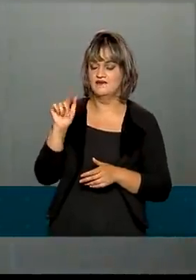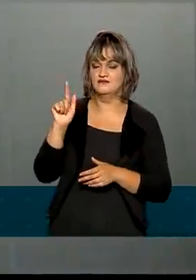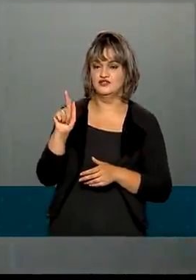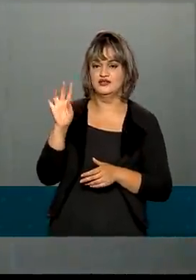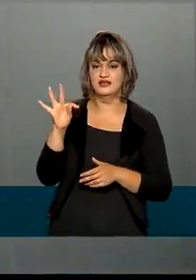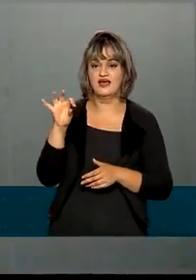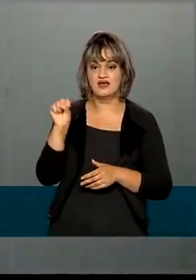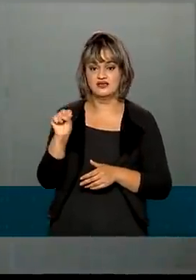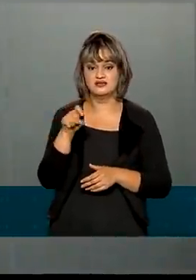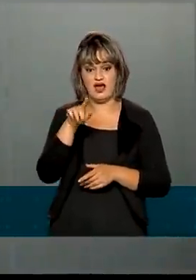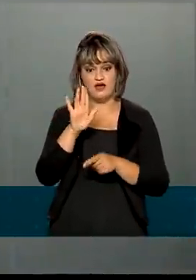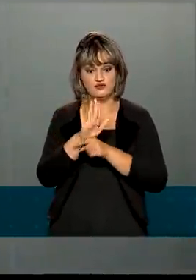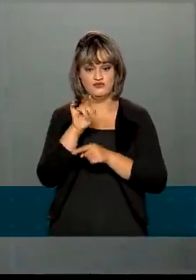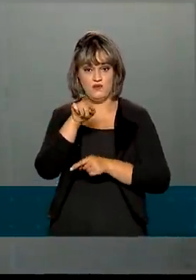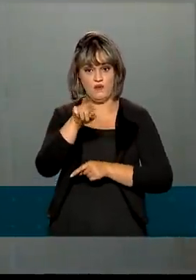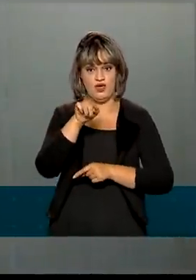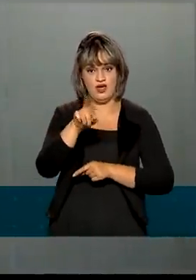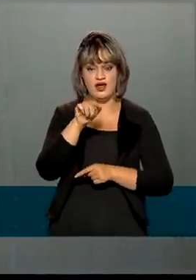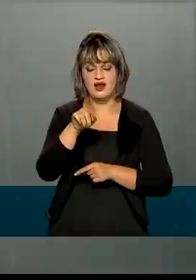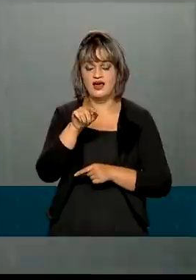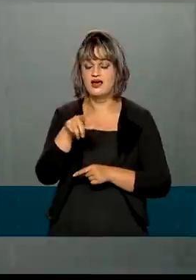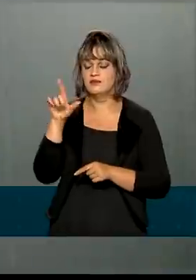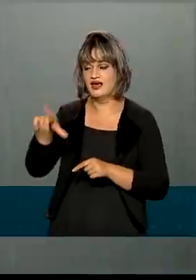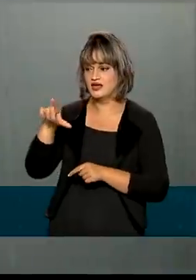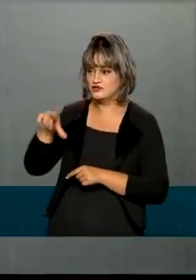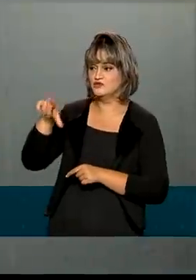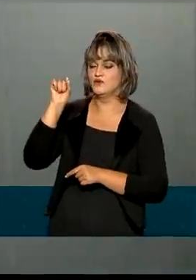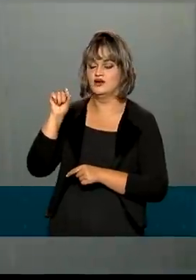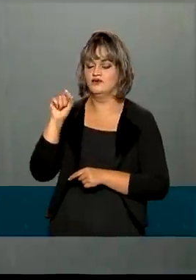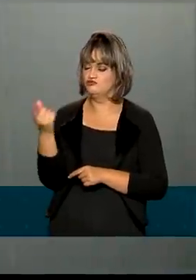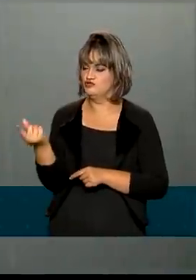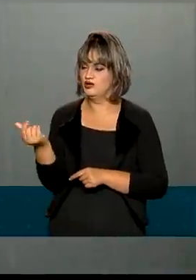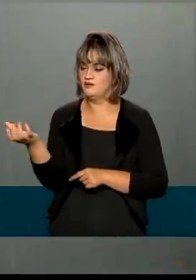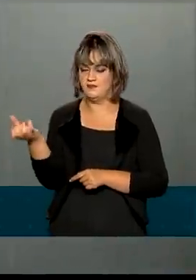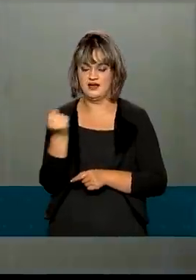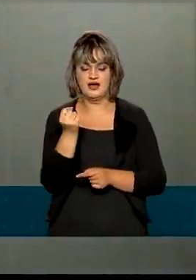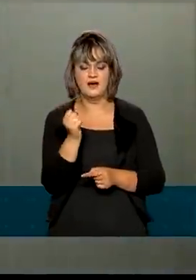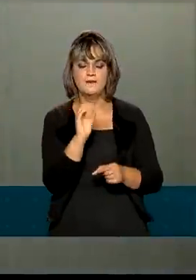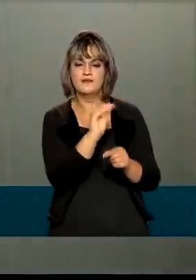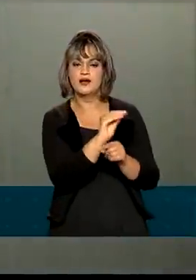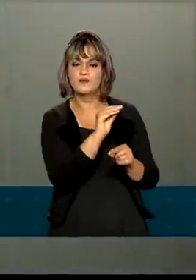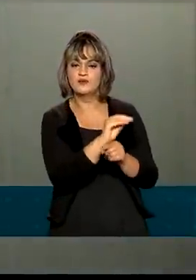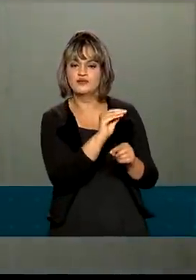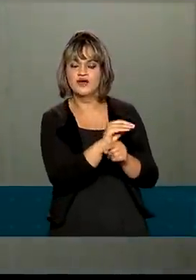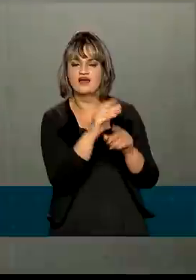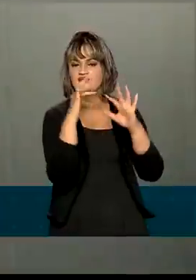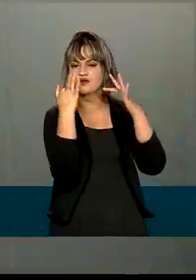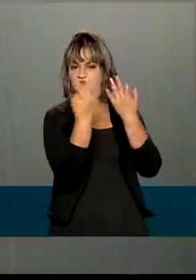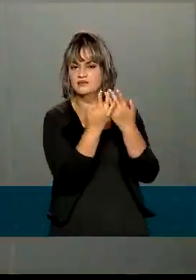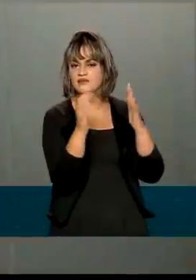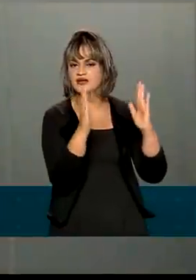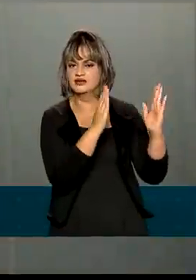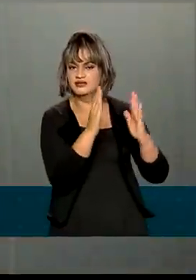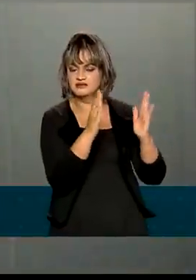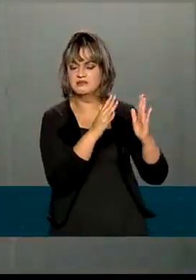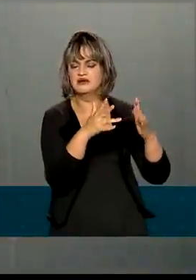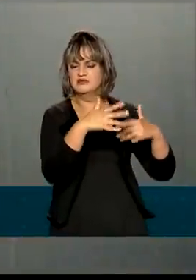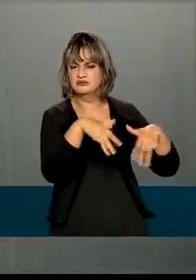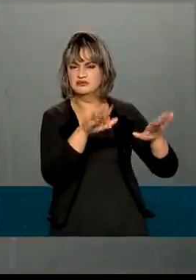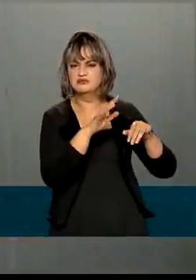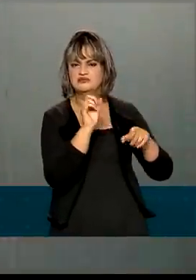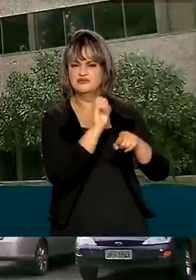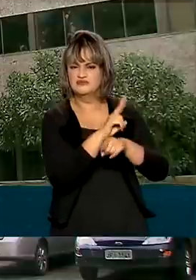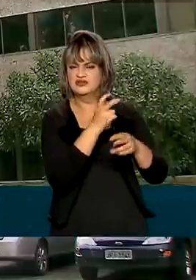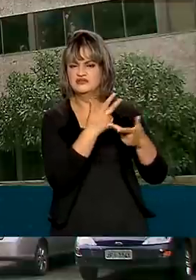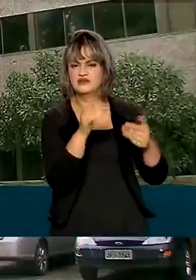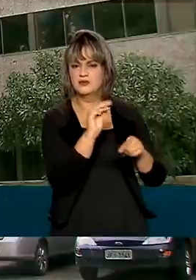fez eu poder escolher, cuidar desse familiar, eu poder tirar minha mãe do circuito, da exposição,